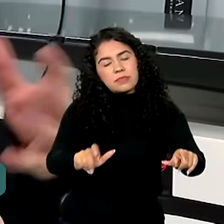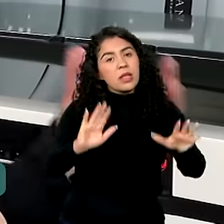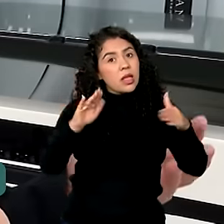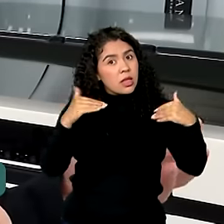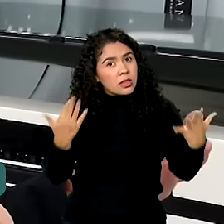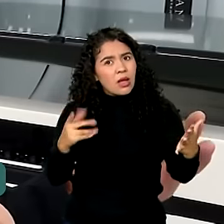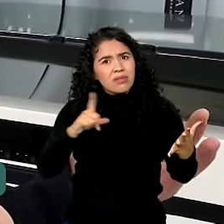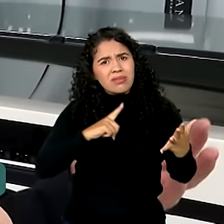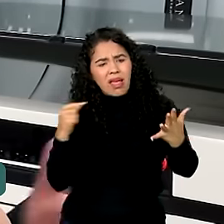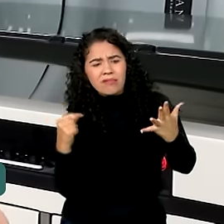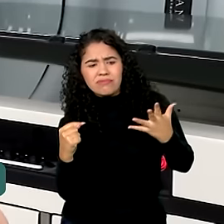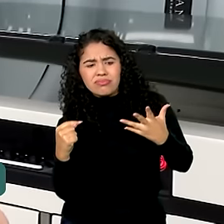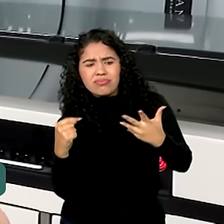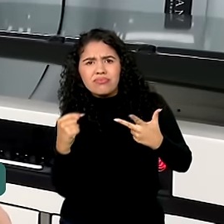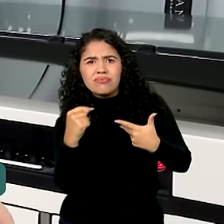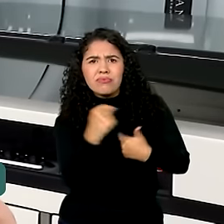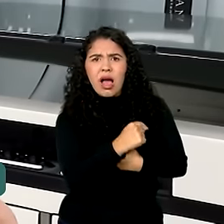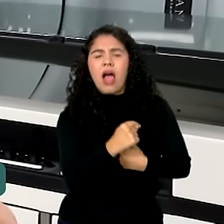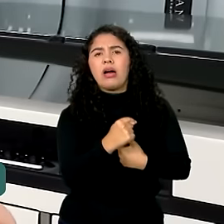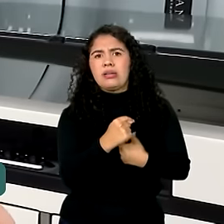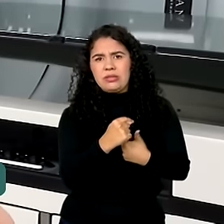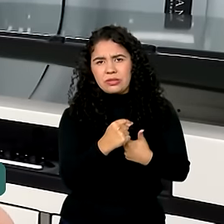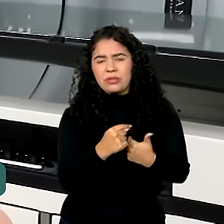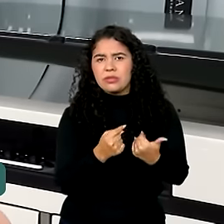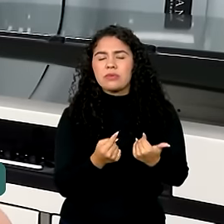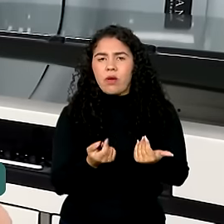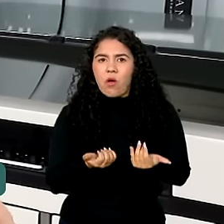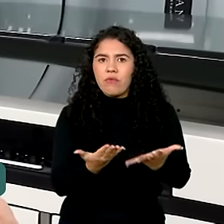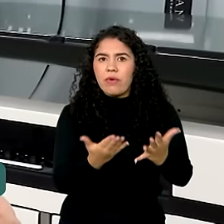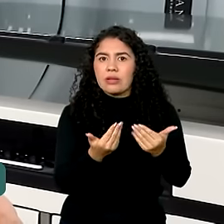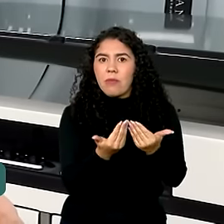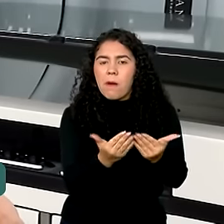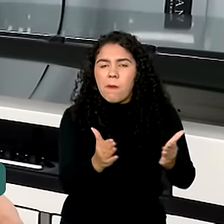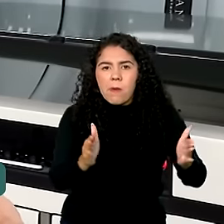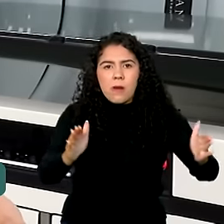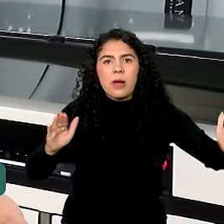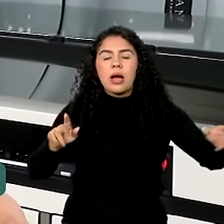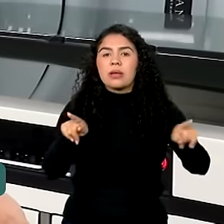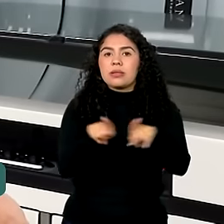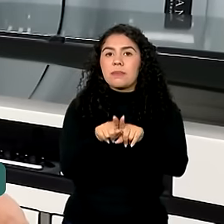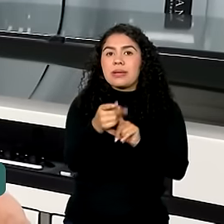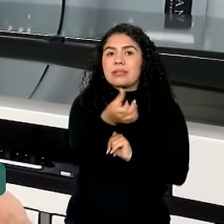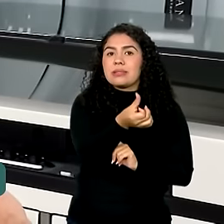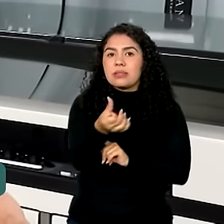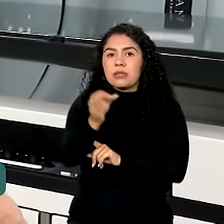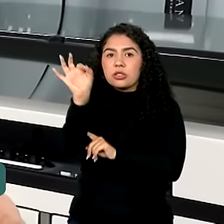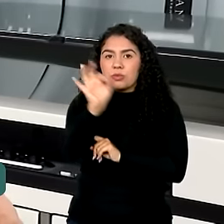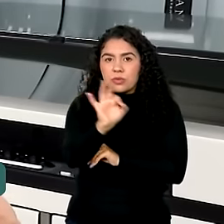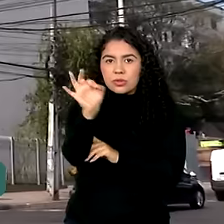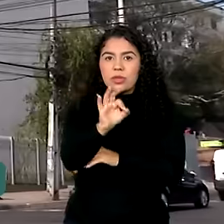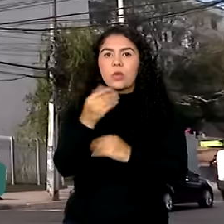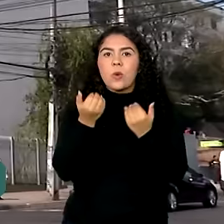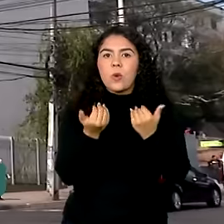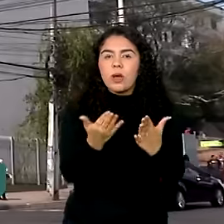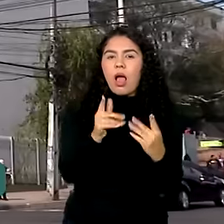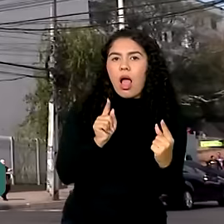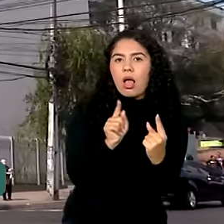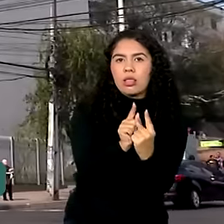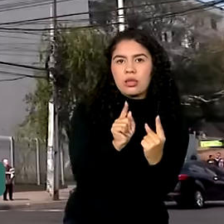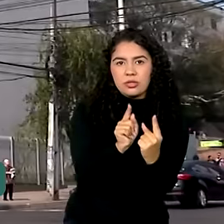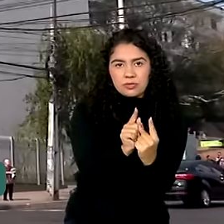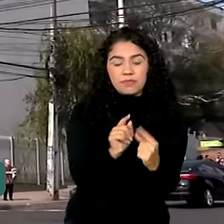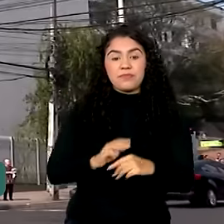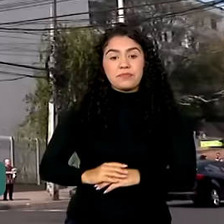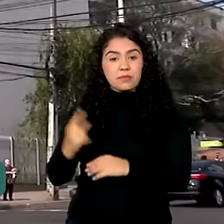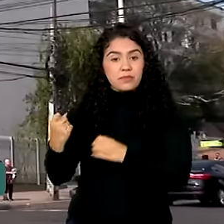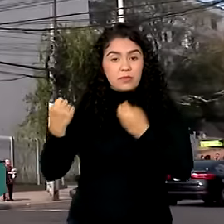há um conjunto de ampliação e 66% do aumento de consultas ambulatoriais. O novo prédio